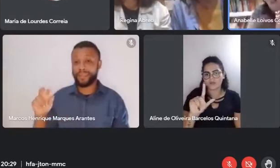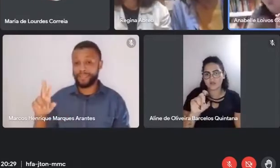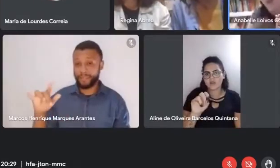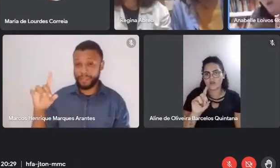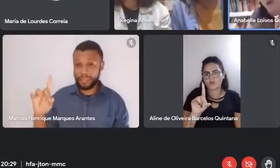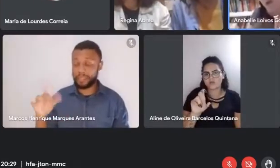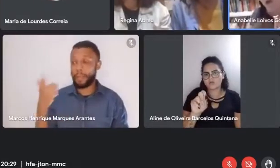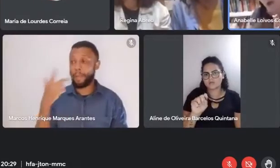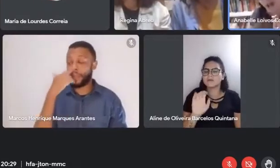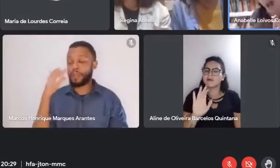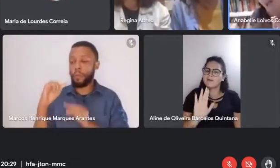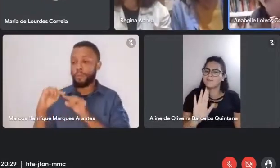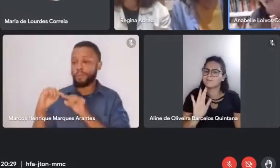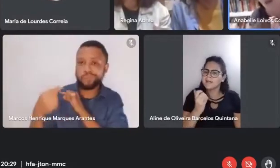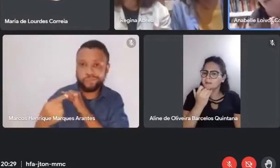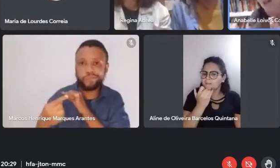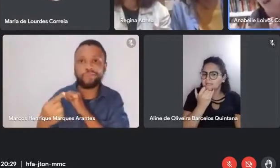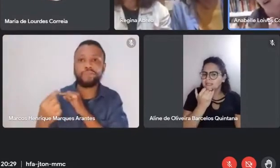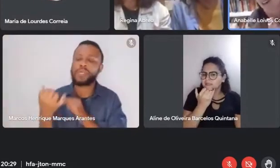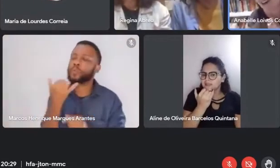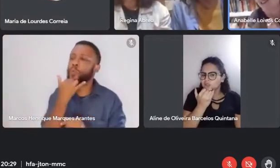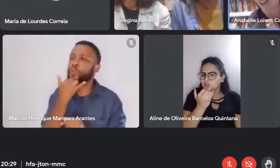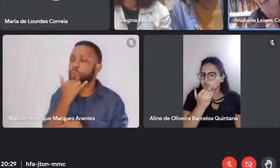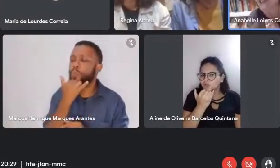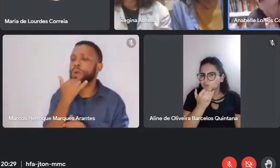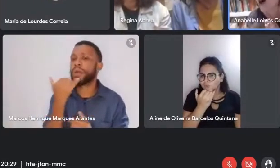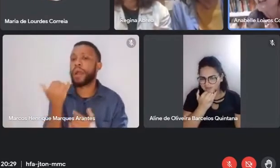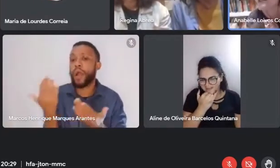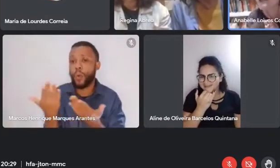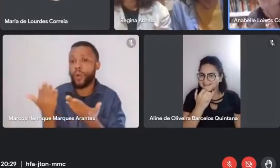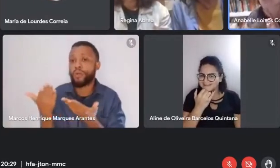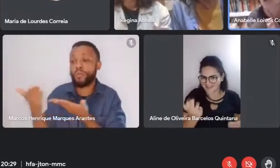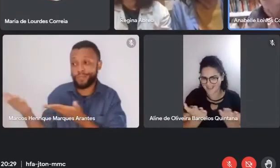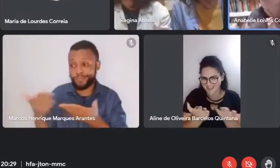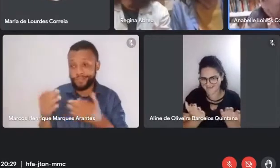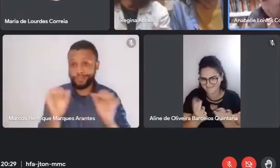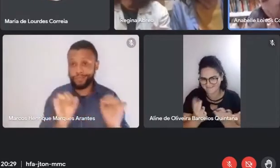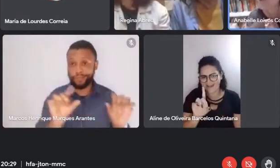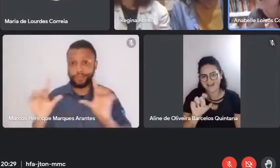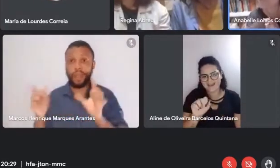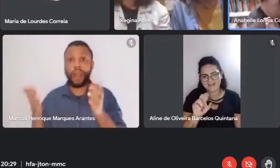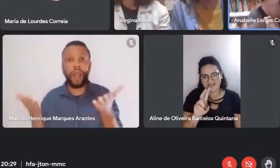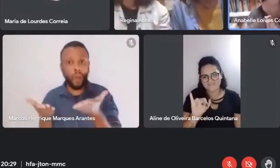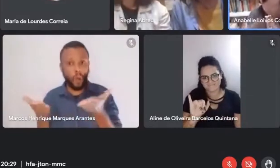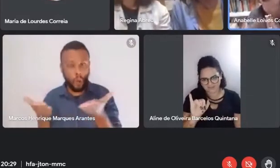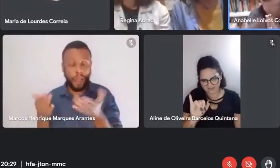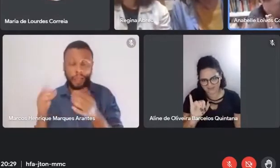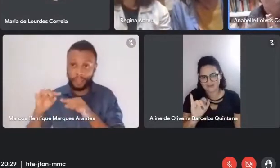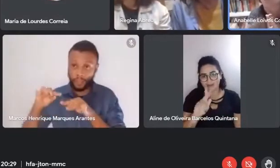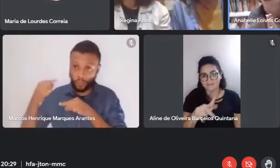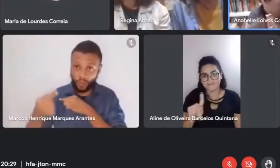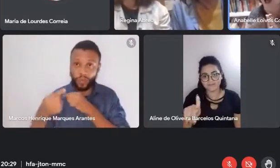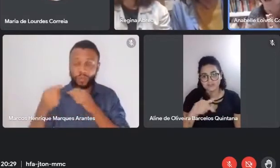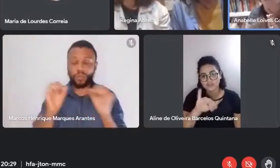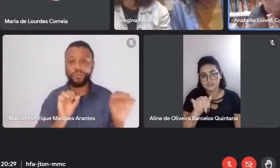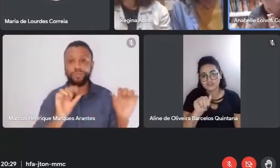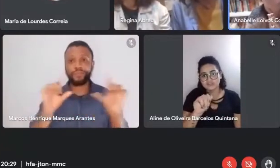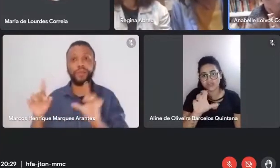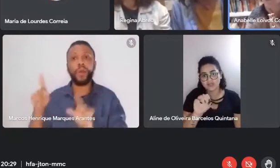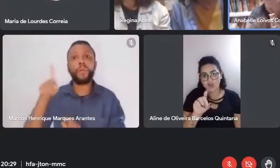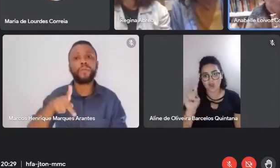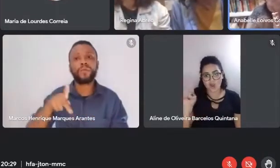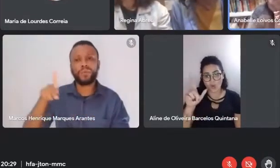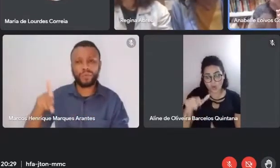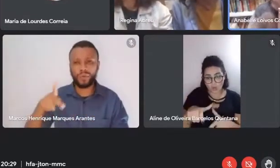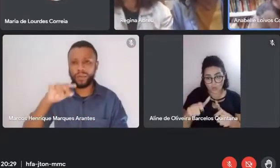Mas você me perdoa, tá? Vou chamar você agora, Davi. Logo em seguida, vou chamar o professor Jacó, lá do Pará, que